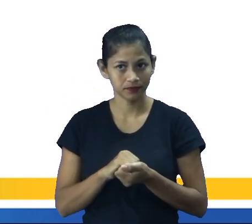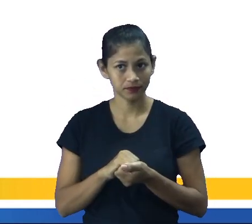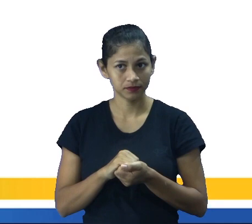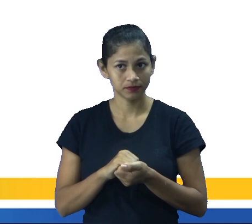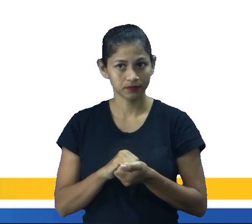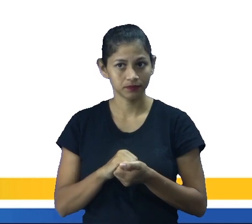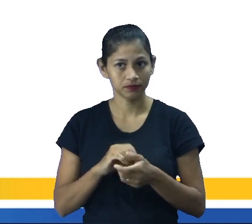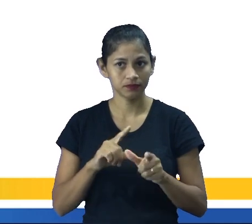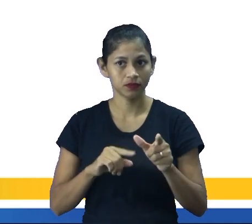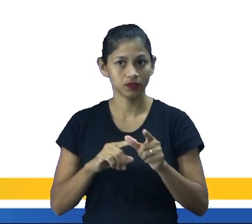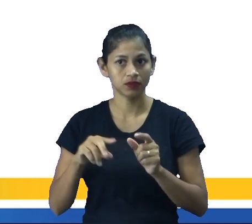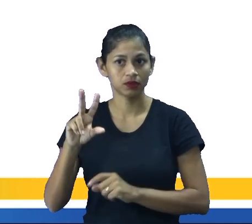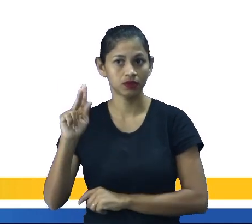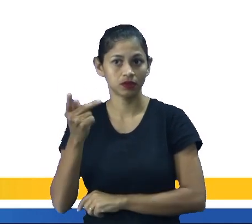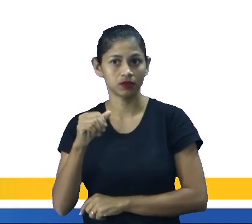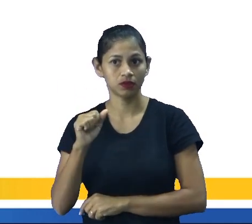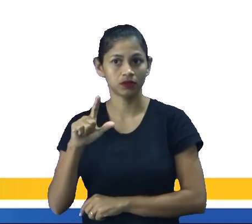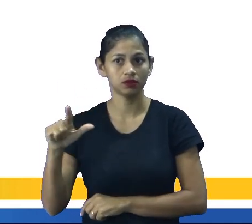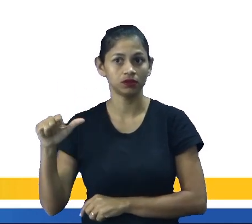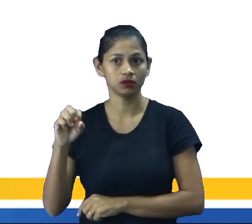Letra B, Halloween.